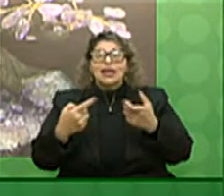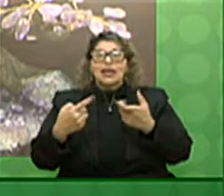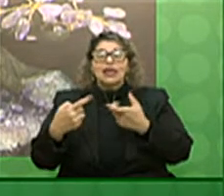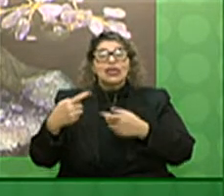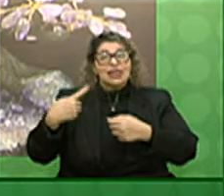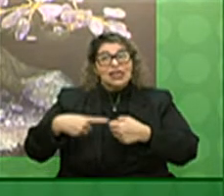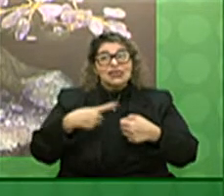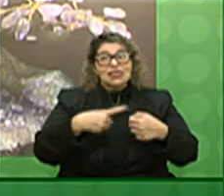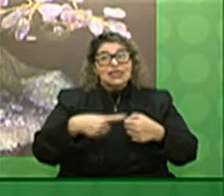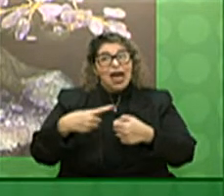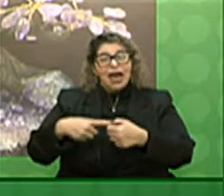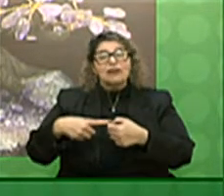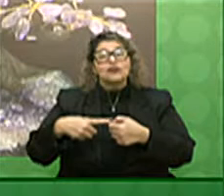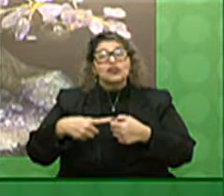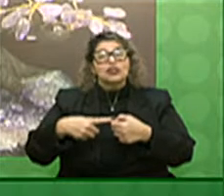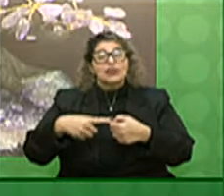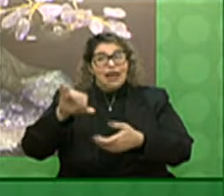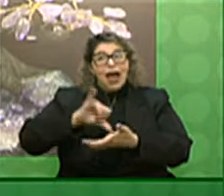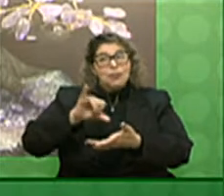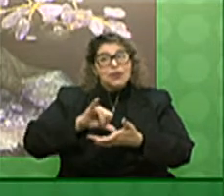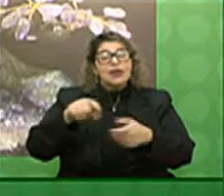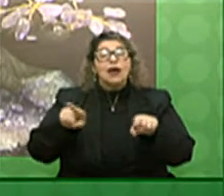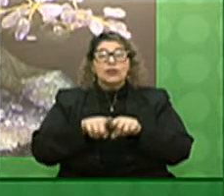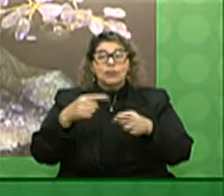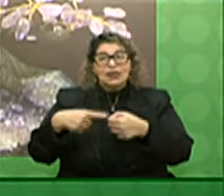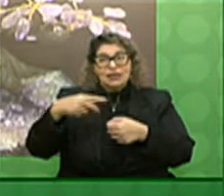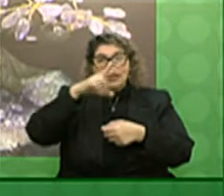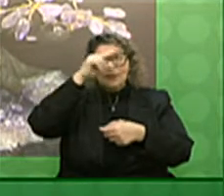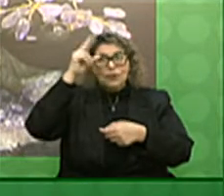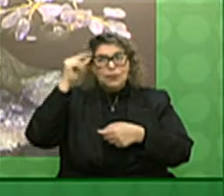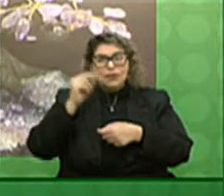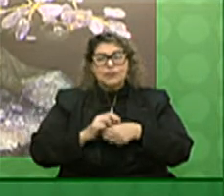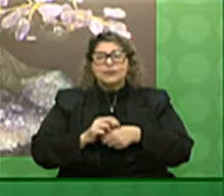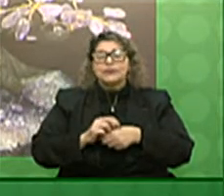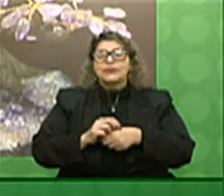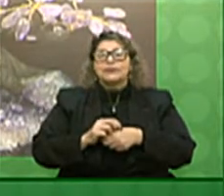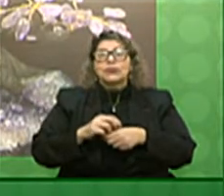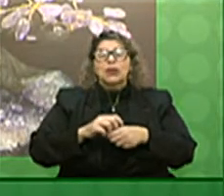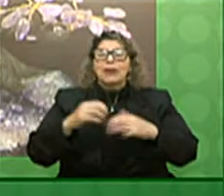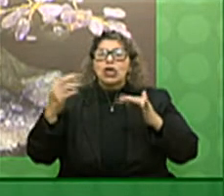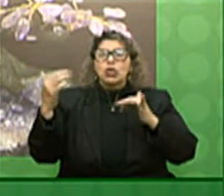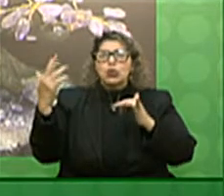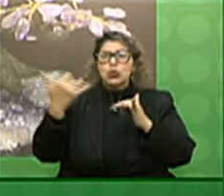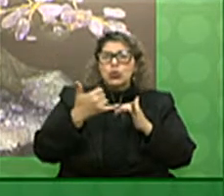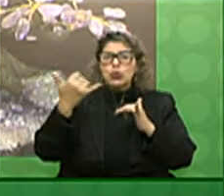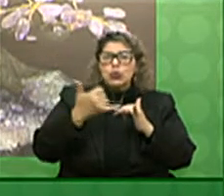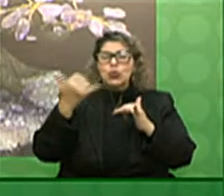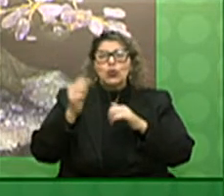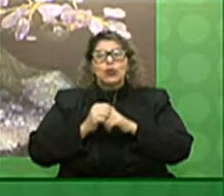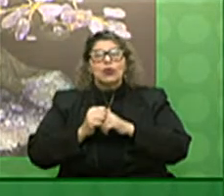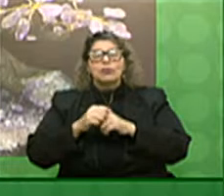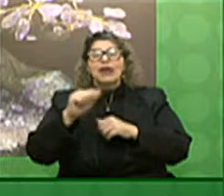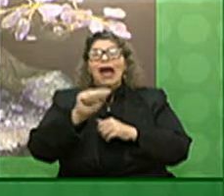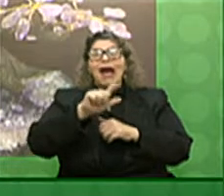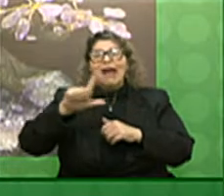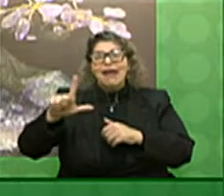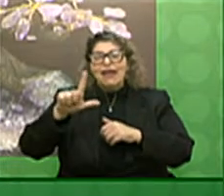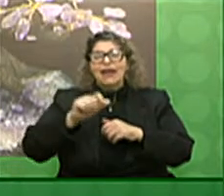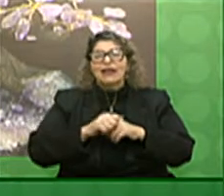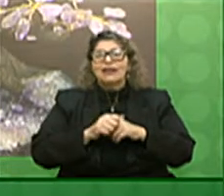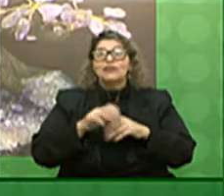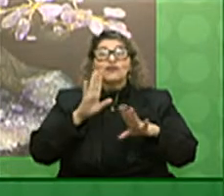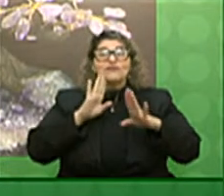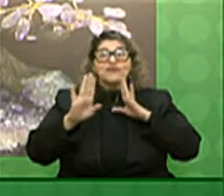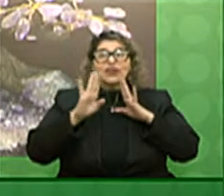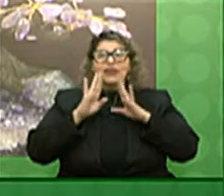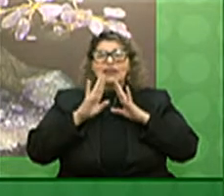capital que também possibilitaram além dos canais do Youtube do Facebook da TV Assembleia fazer